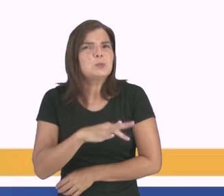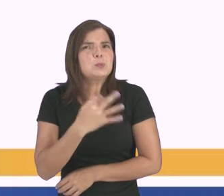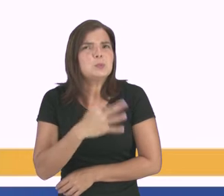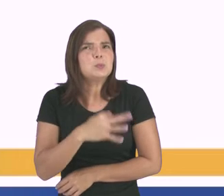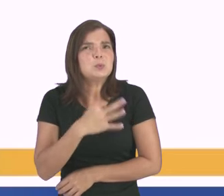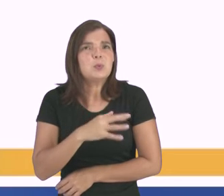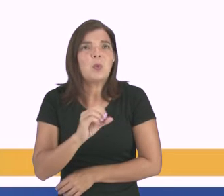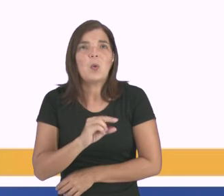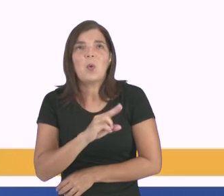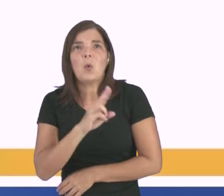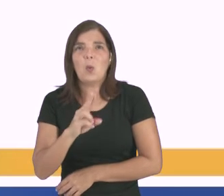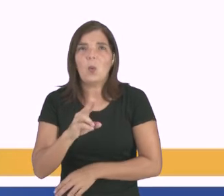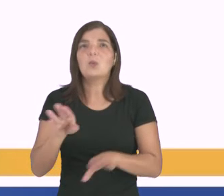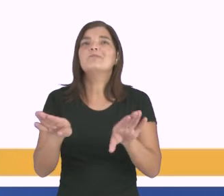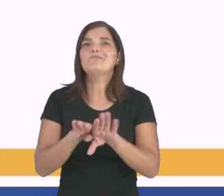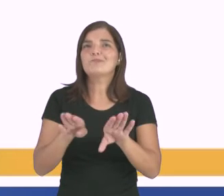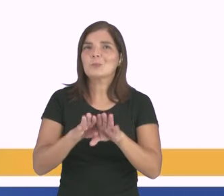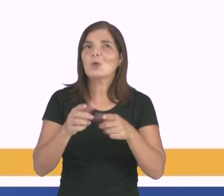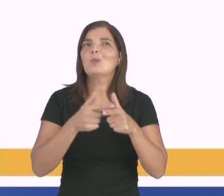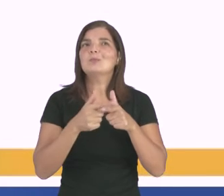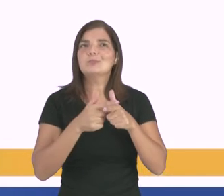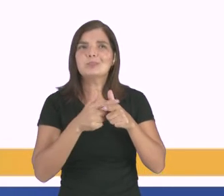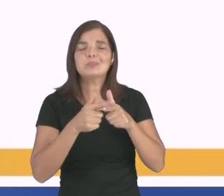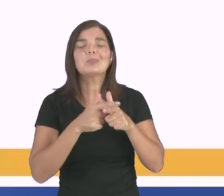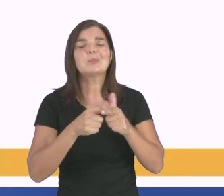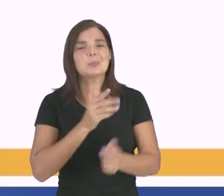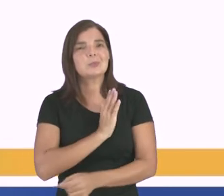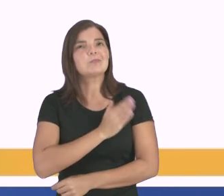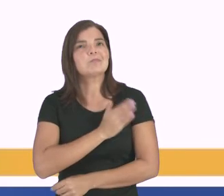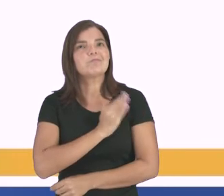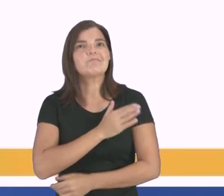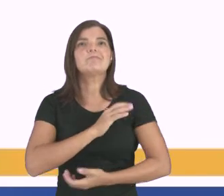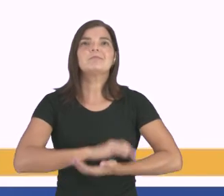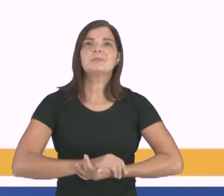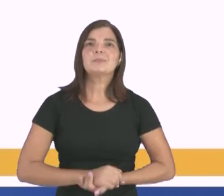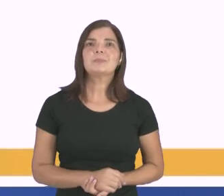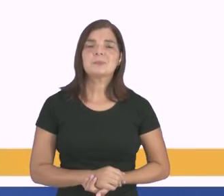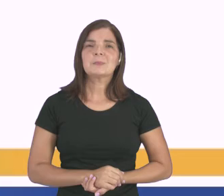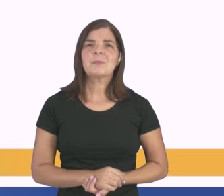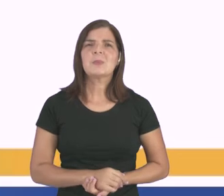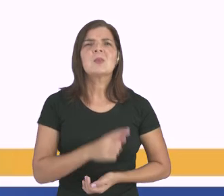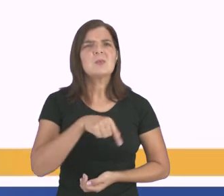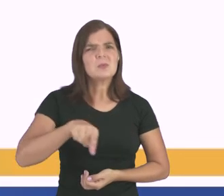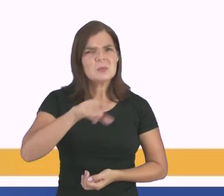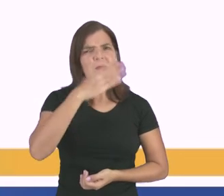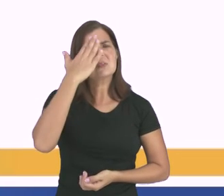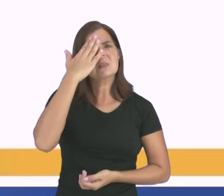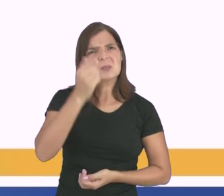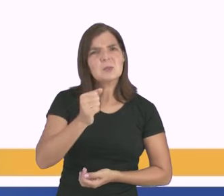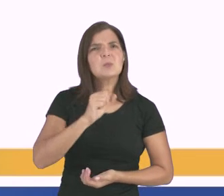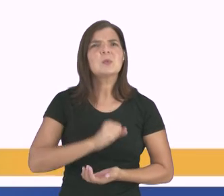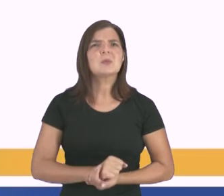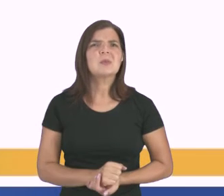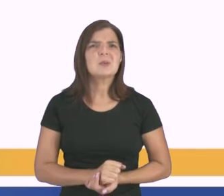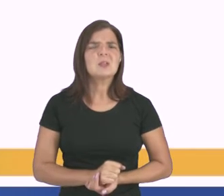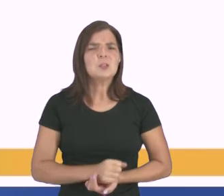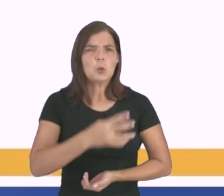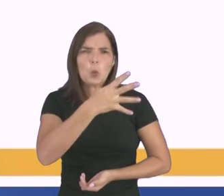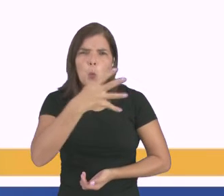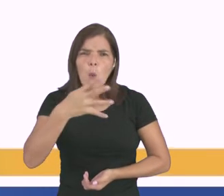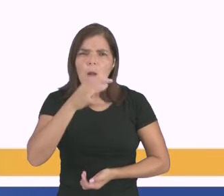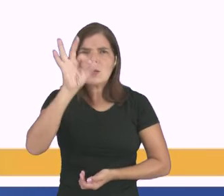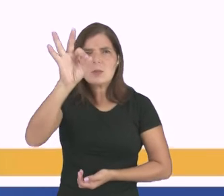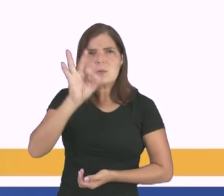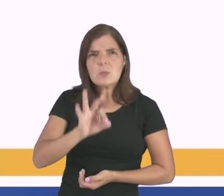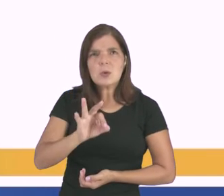angina e pode ser um fator de problemas cardíacos. E você sabia que entre 44